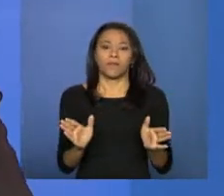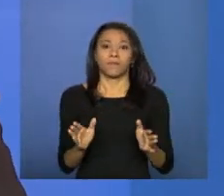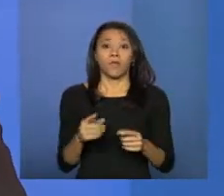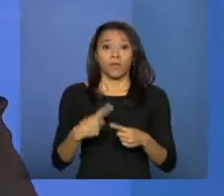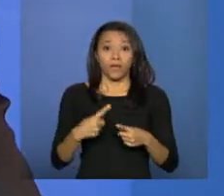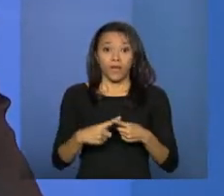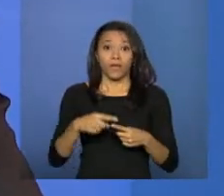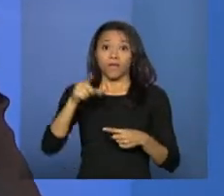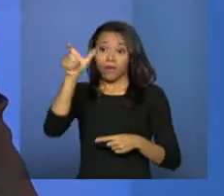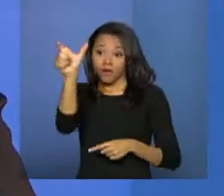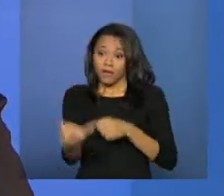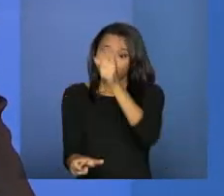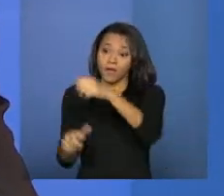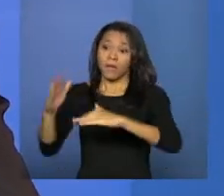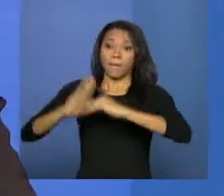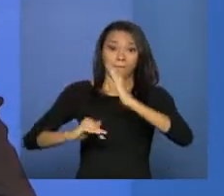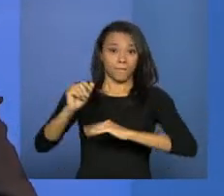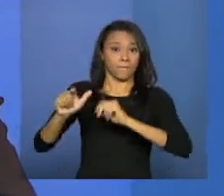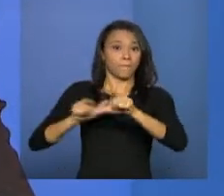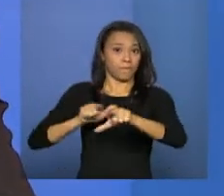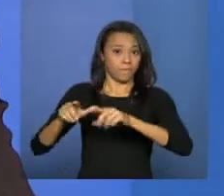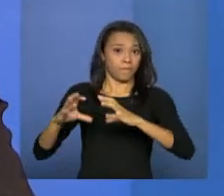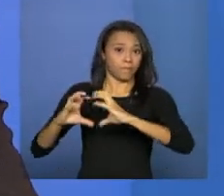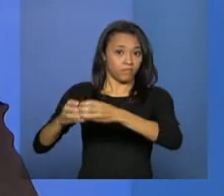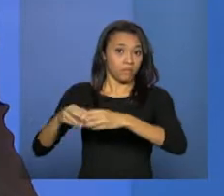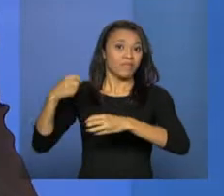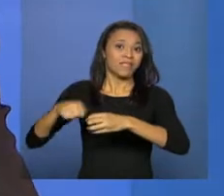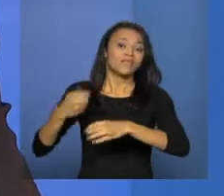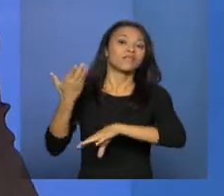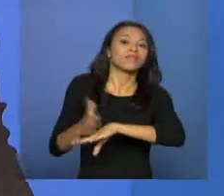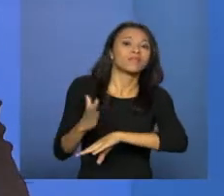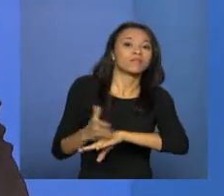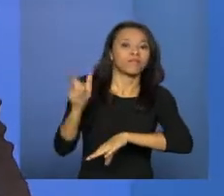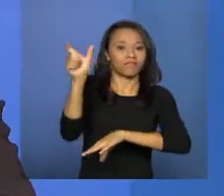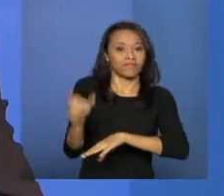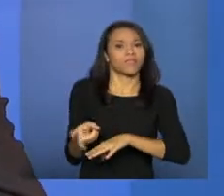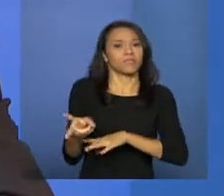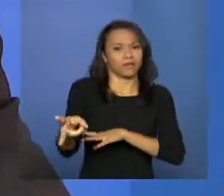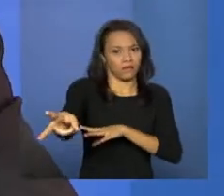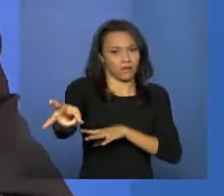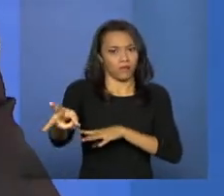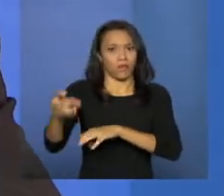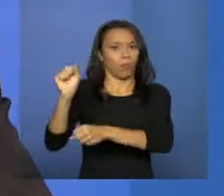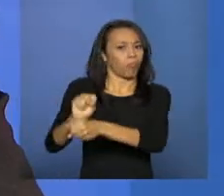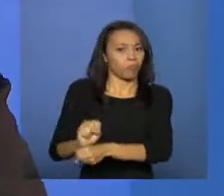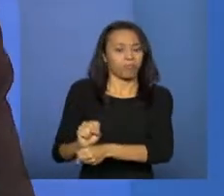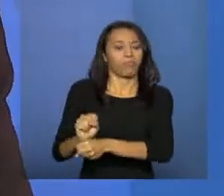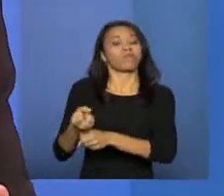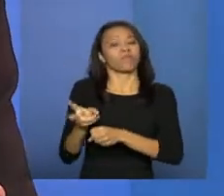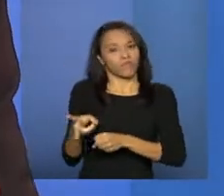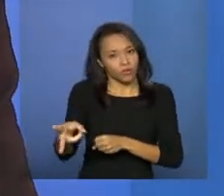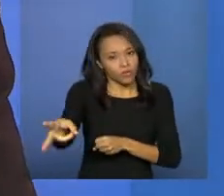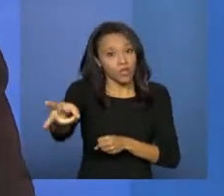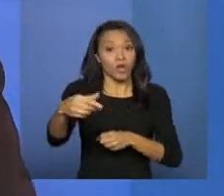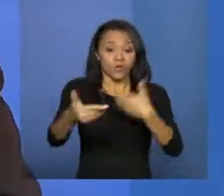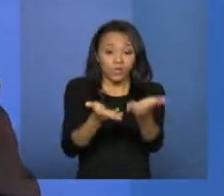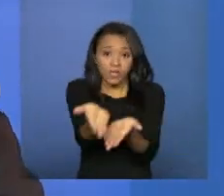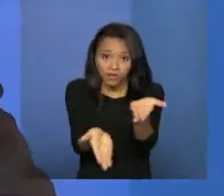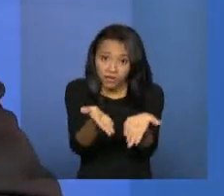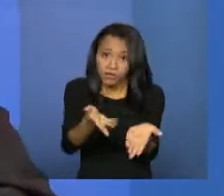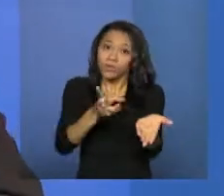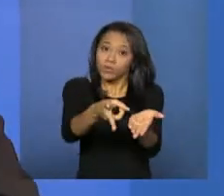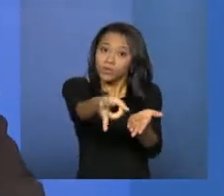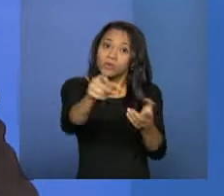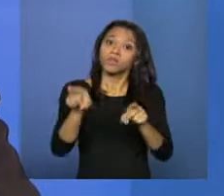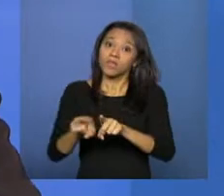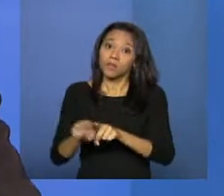profissionais que requerem expertise, requerem qualificação profissional contínua, assim como os serviços são continuados, esses